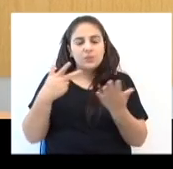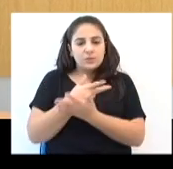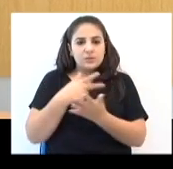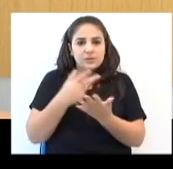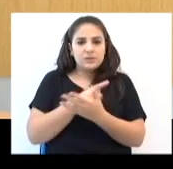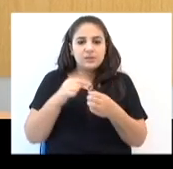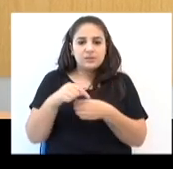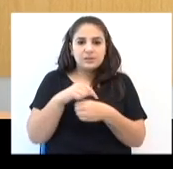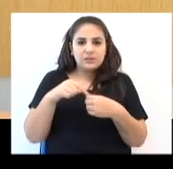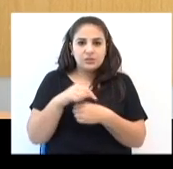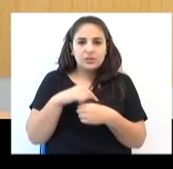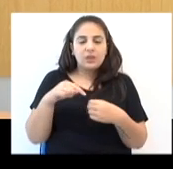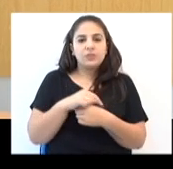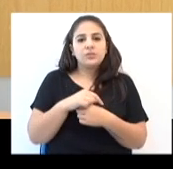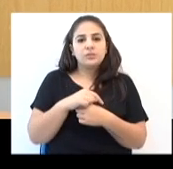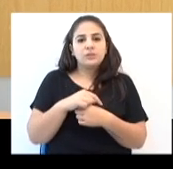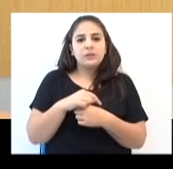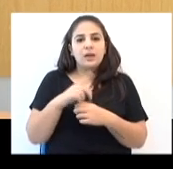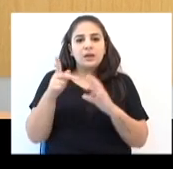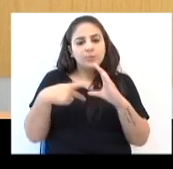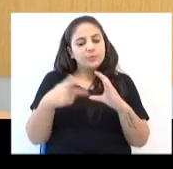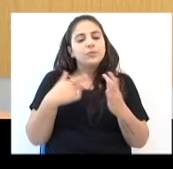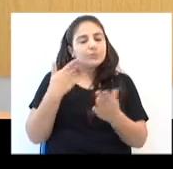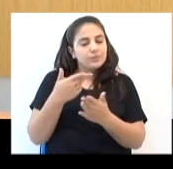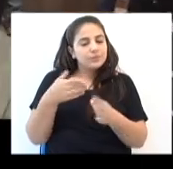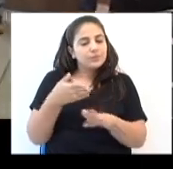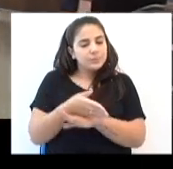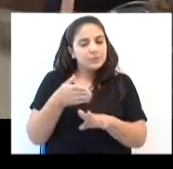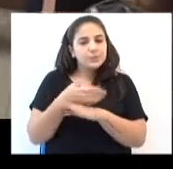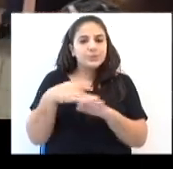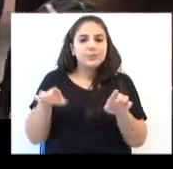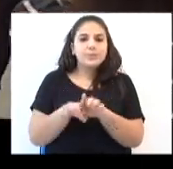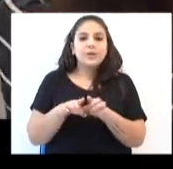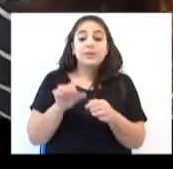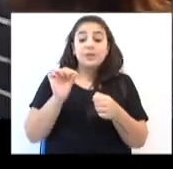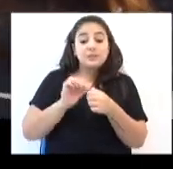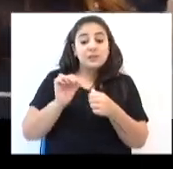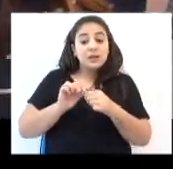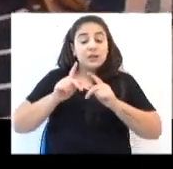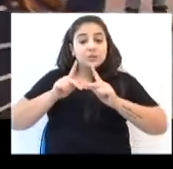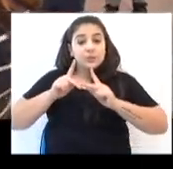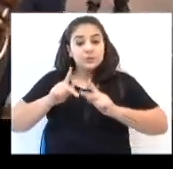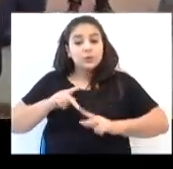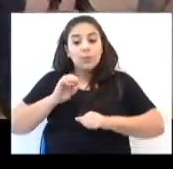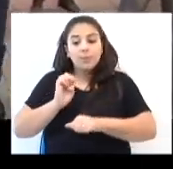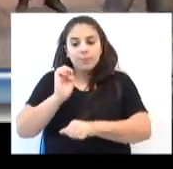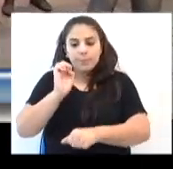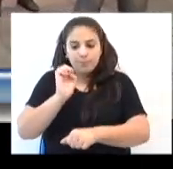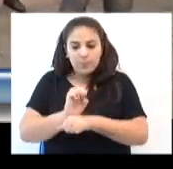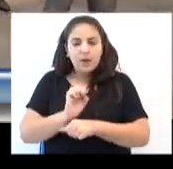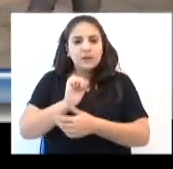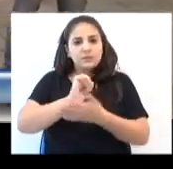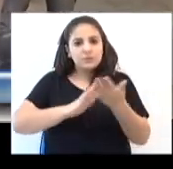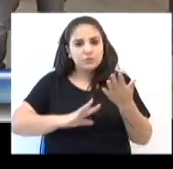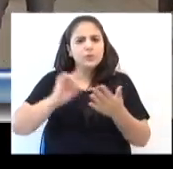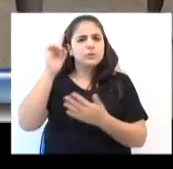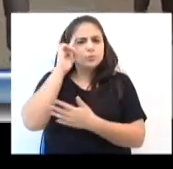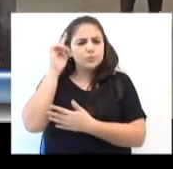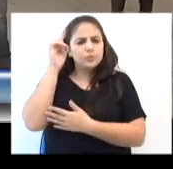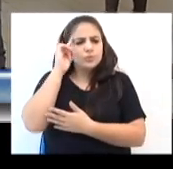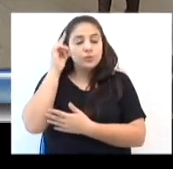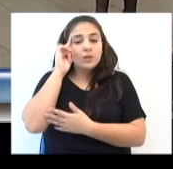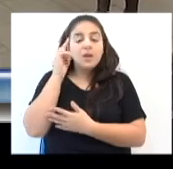cidade e a Câmara de Vereadores não ficou de fora. Fazer com que as pessoas interrompam suas atividades rotineiras